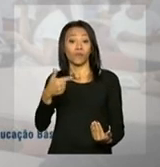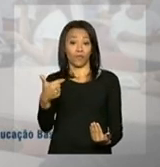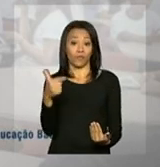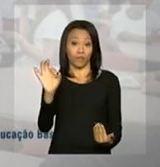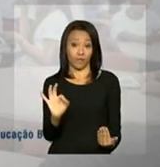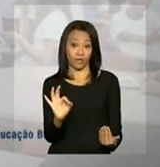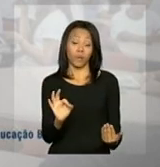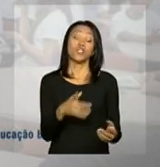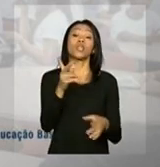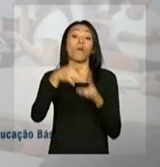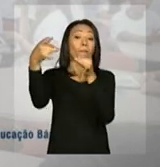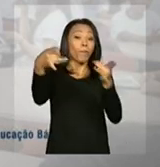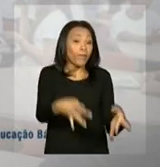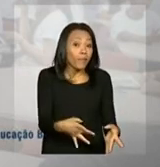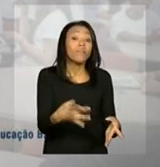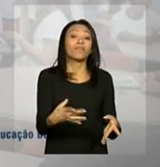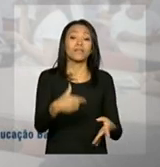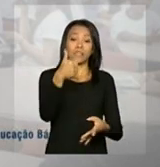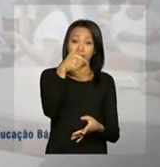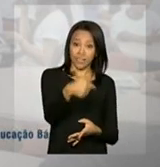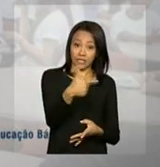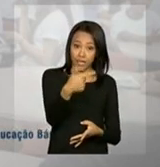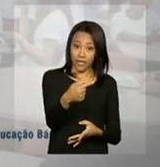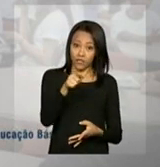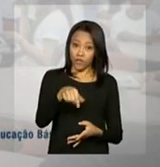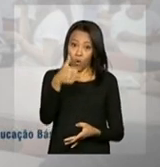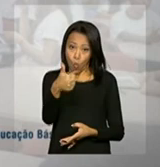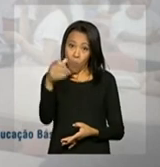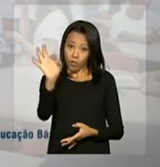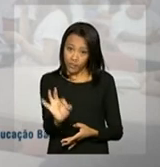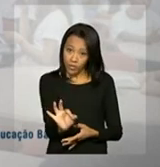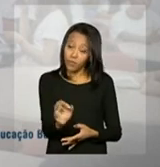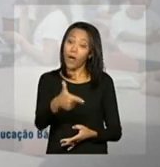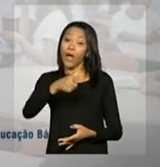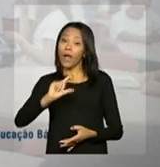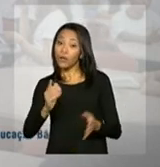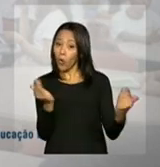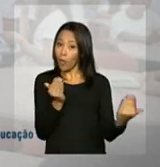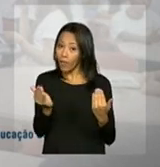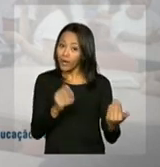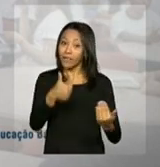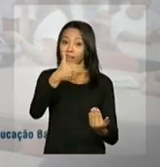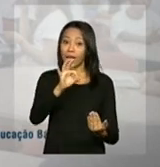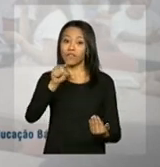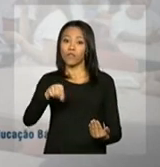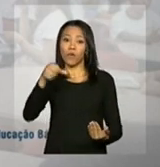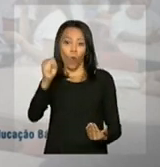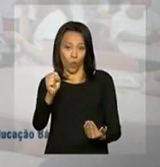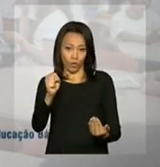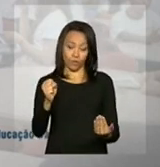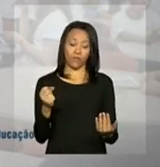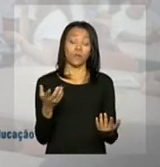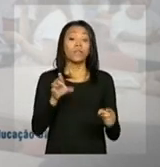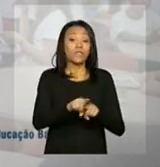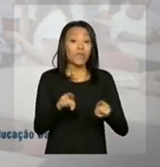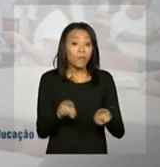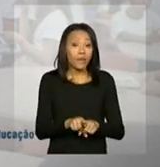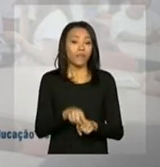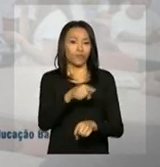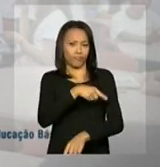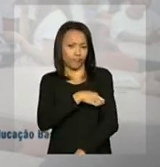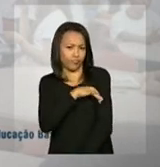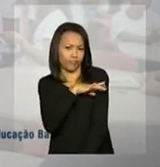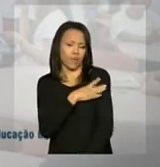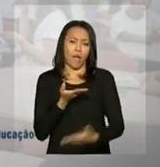Já o abandono é de 7,1%, ante 10,8% da média nacional. No ensino fundamental,